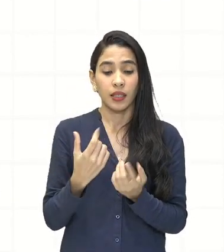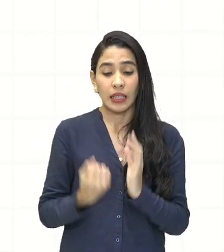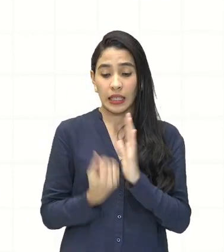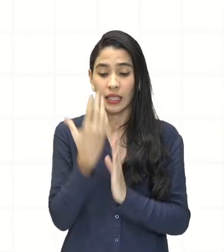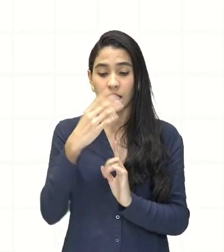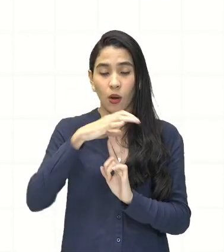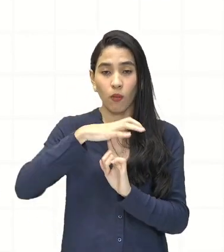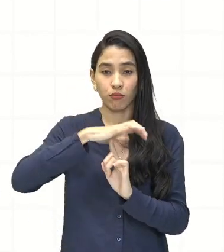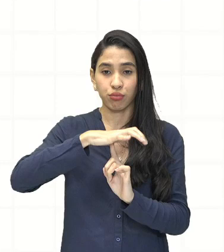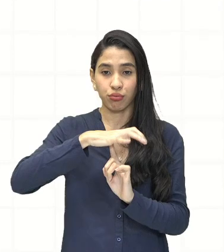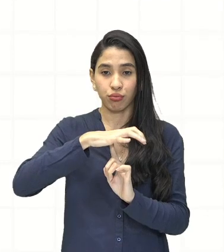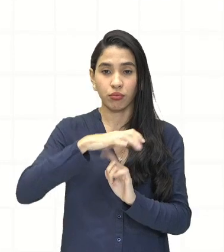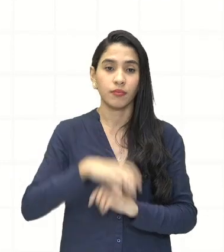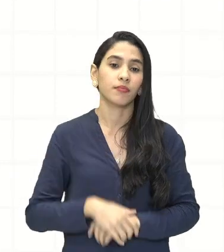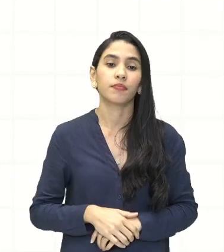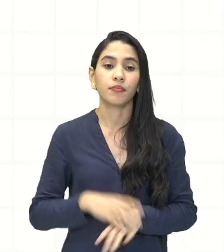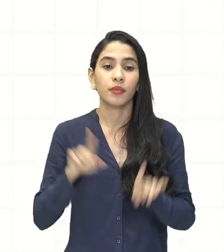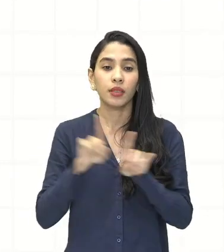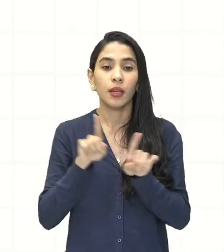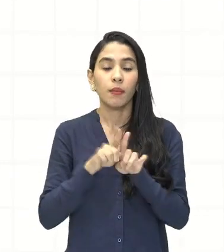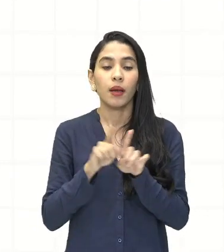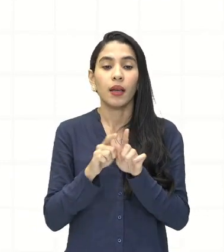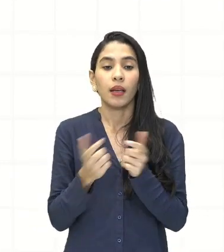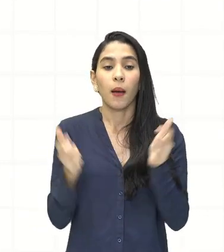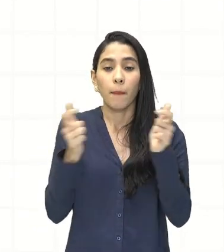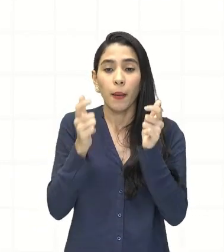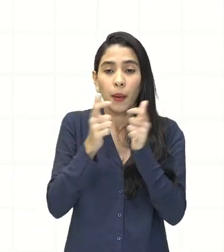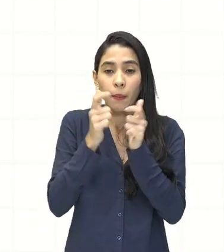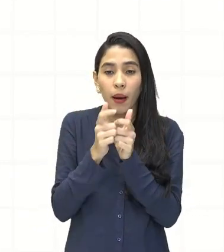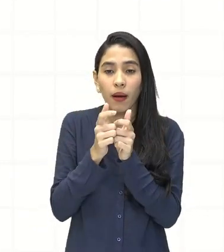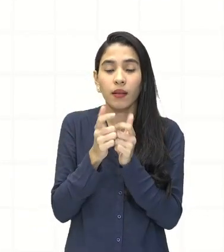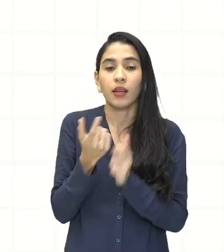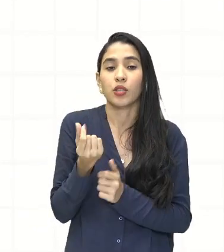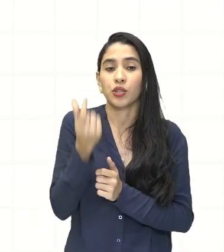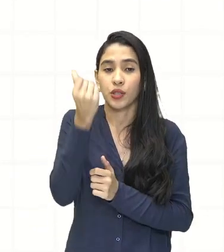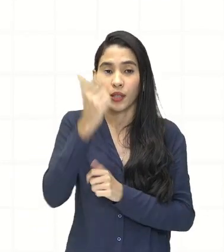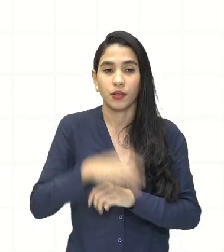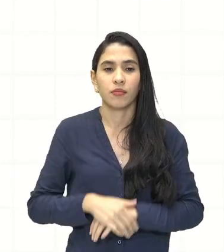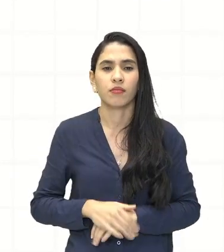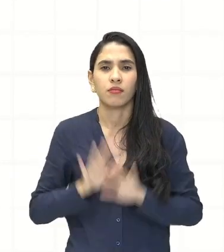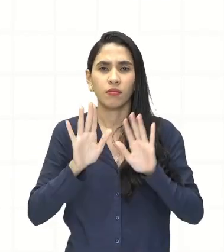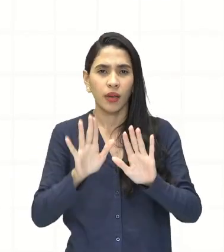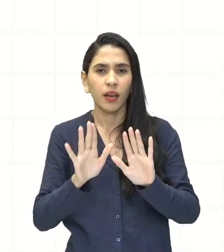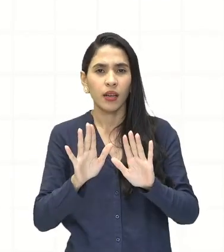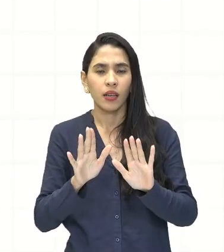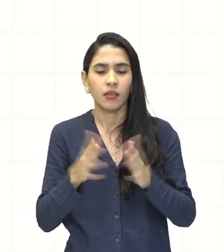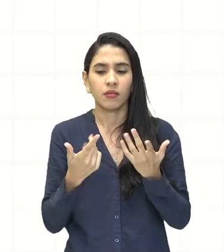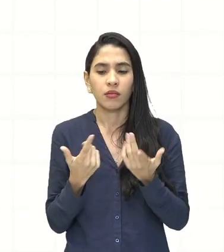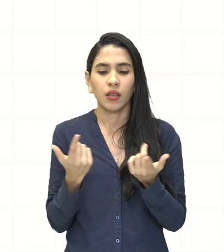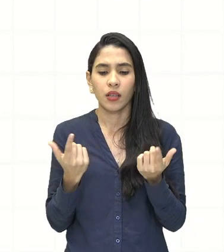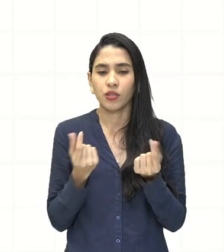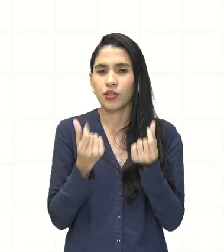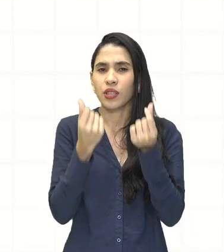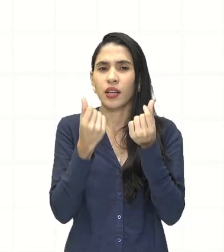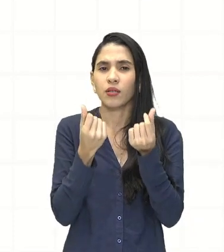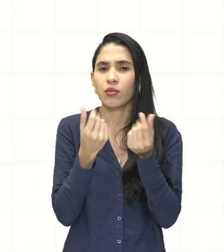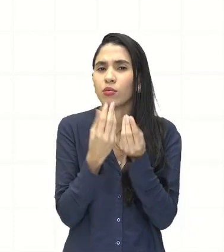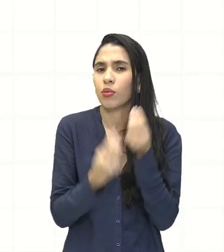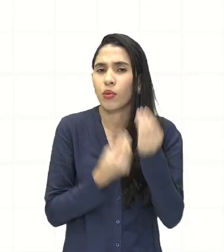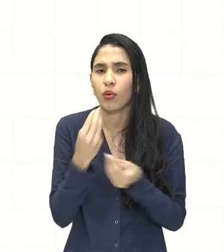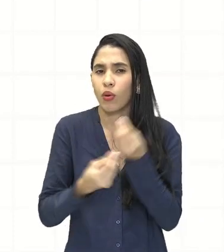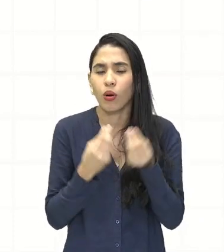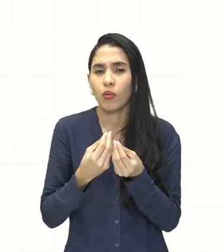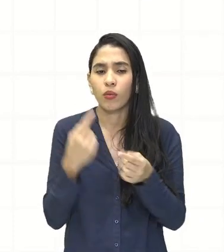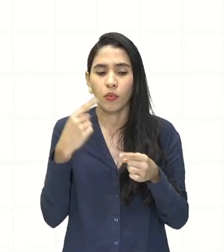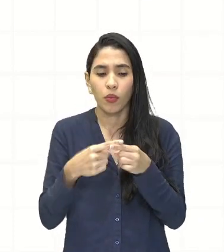E temos também o acúmulo de capital, que é o dinheiro. Mas, professora, de onde vai esse acúmulo de capital? Já que o